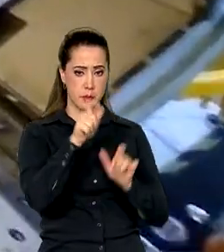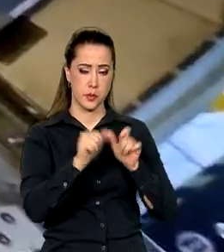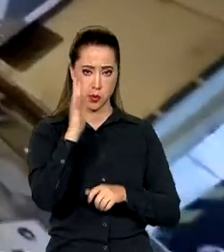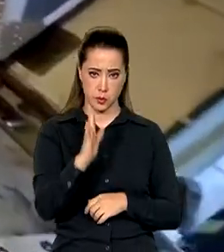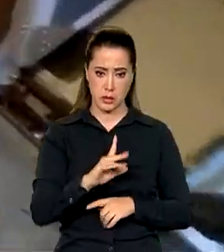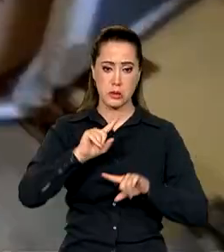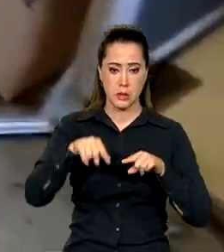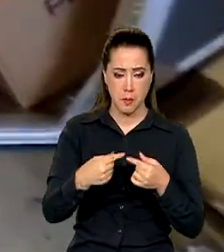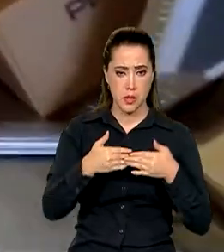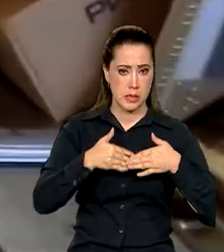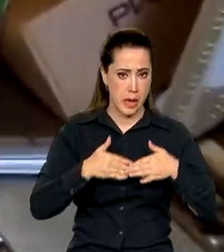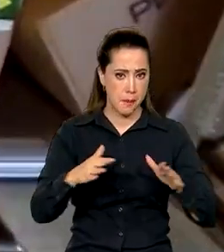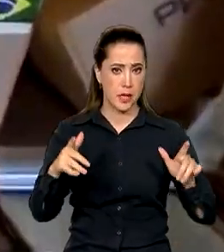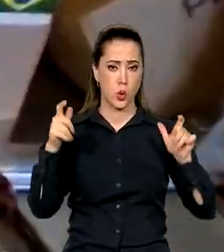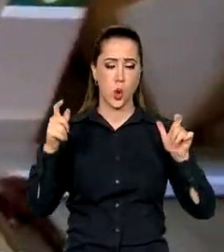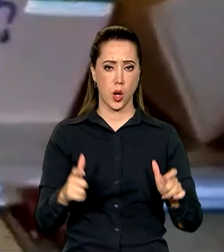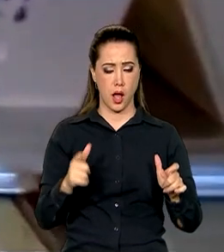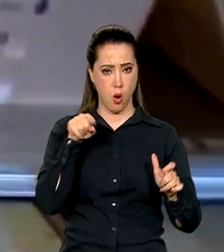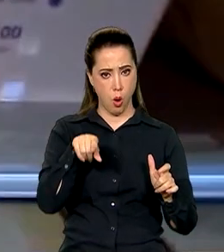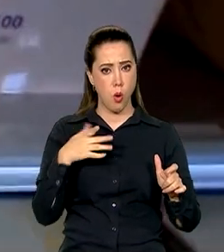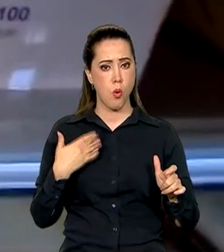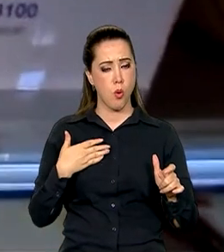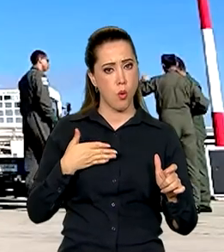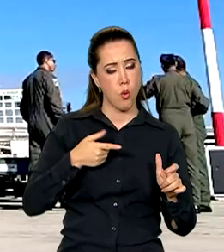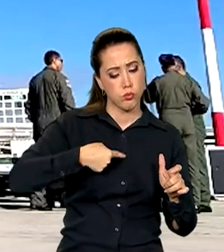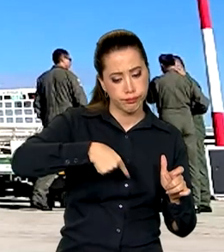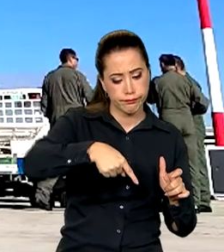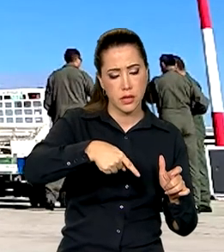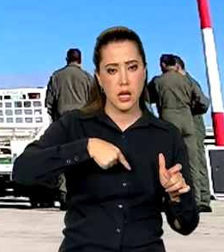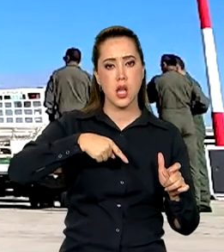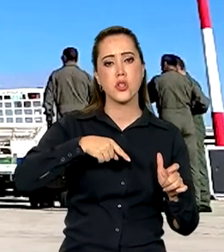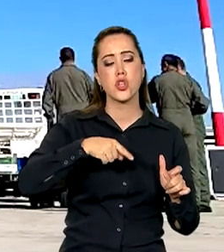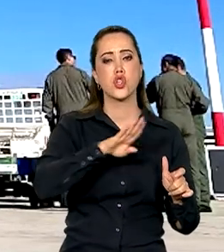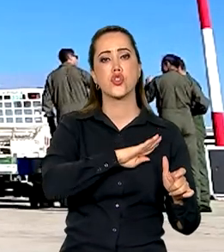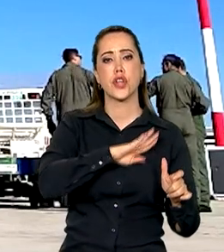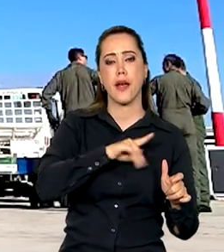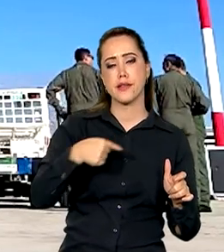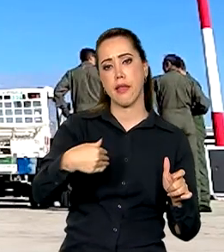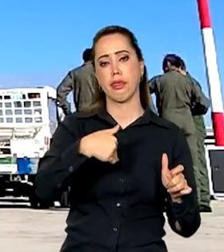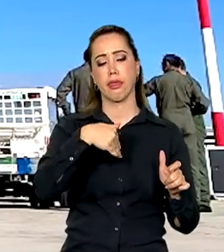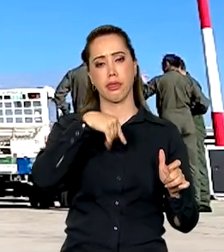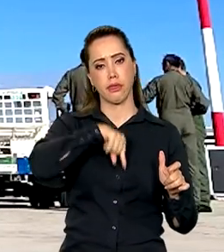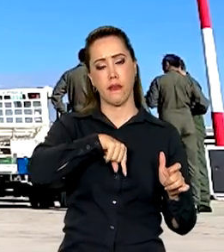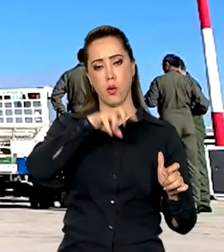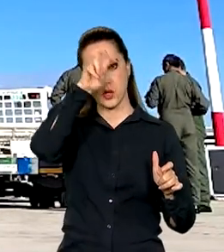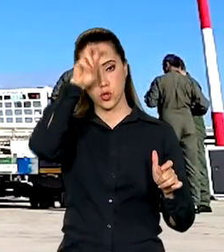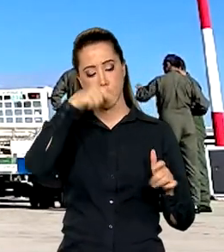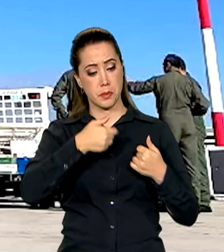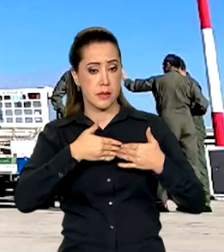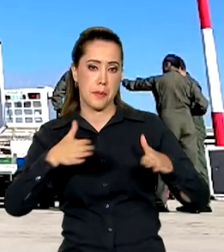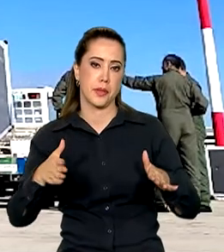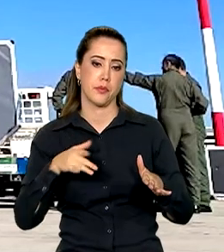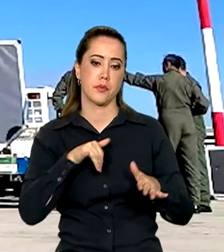assim que a fronteira da região com o Egito for aberta. No sul de Gaza, um grupo de 28 brasileiros